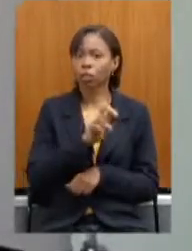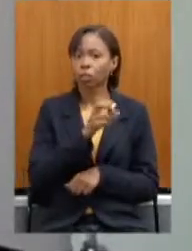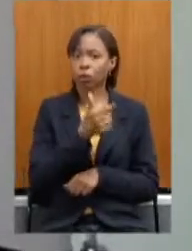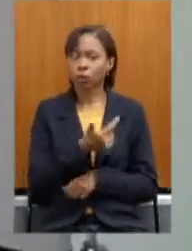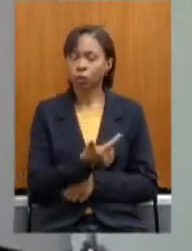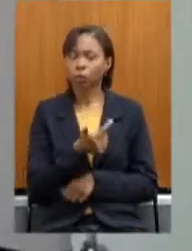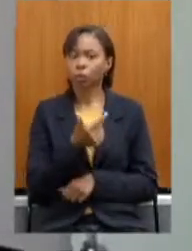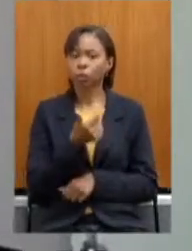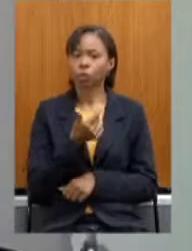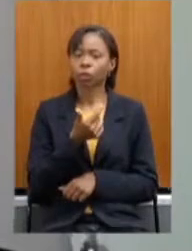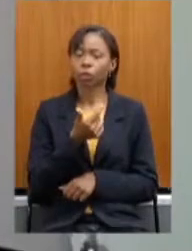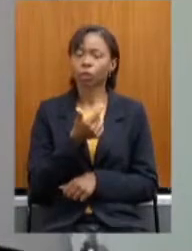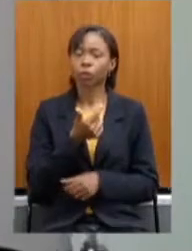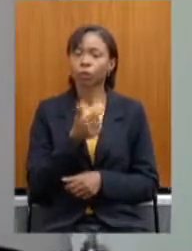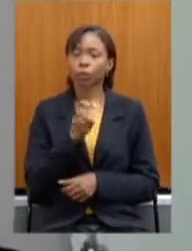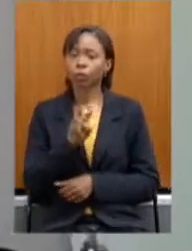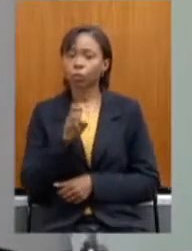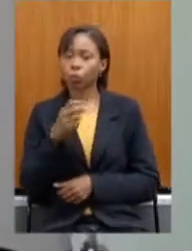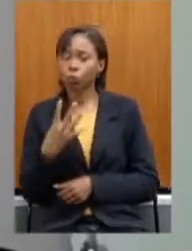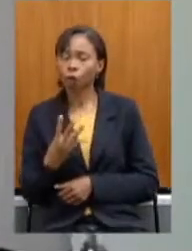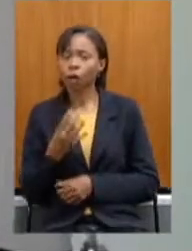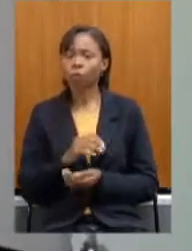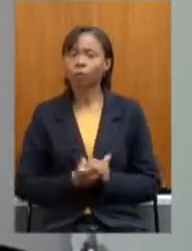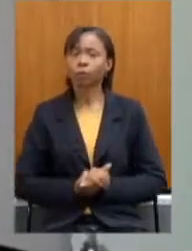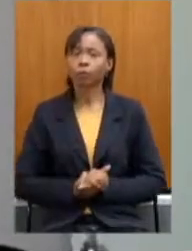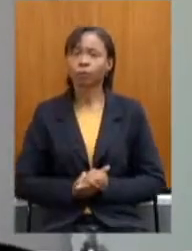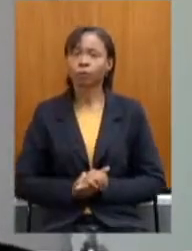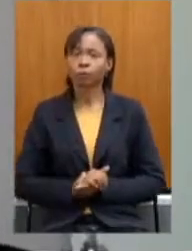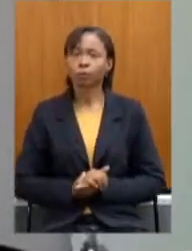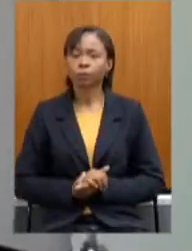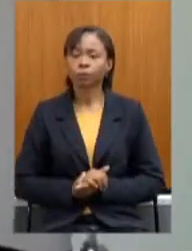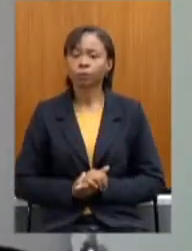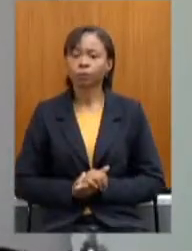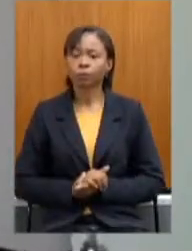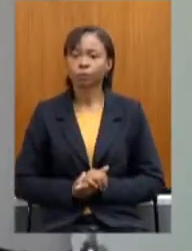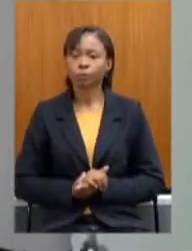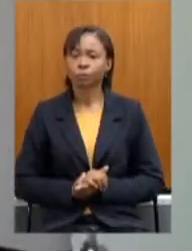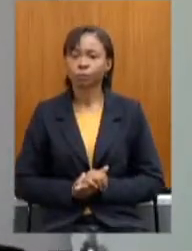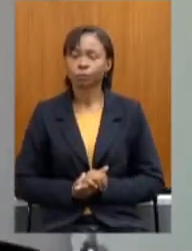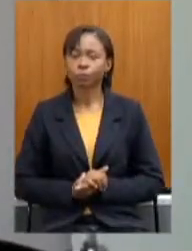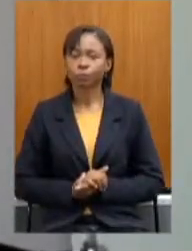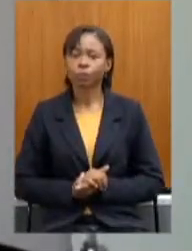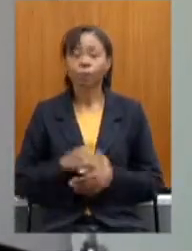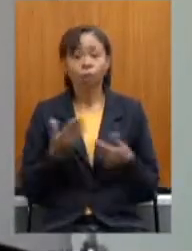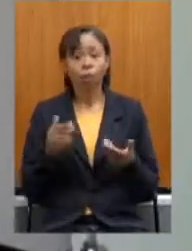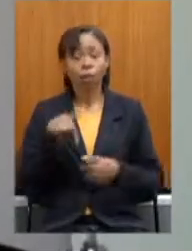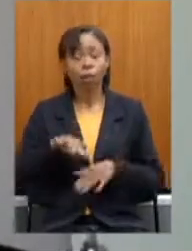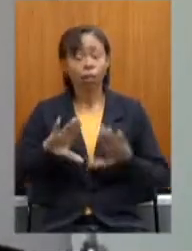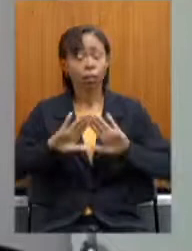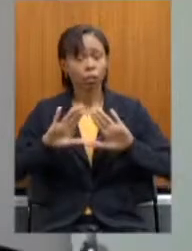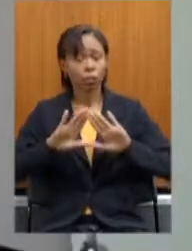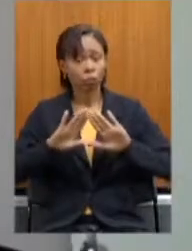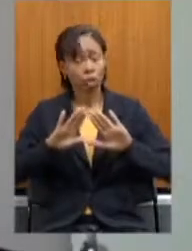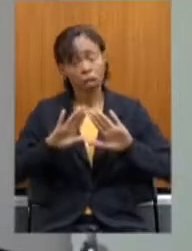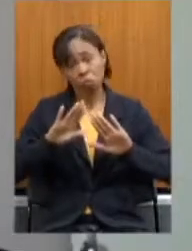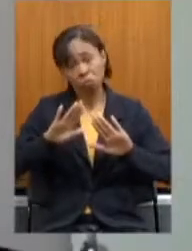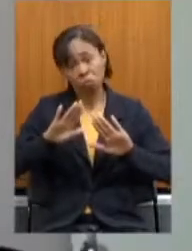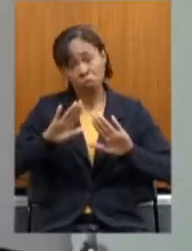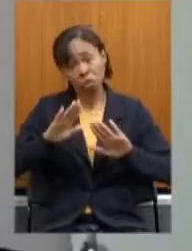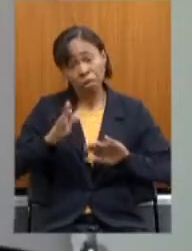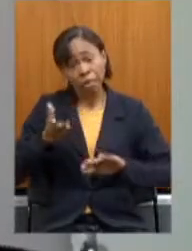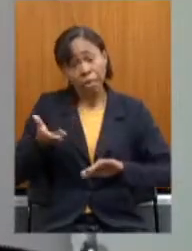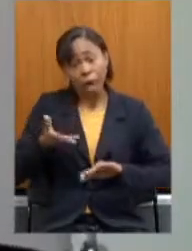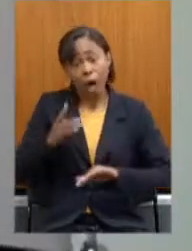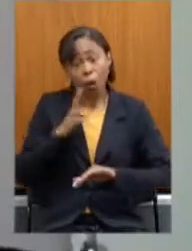-55, 62-56 e 62-58. Então, a Assembleia Legislativa pode estar se apressando para